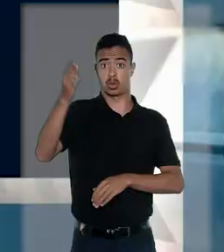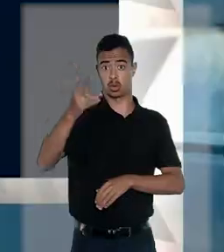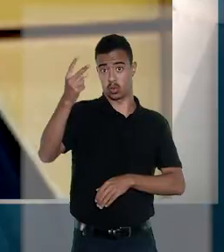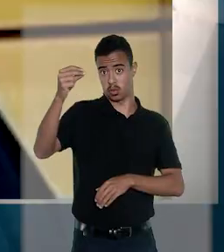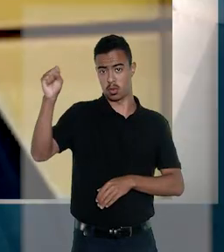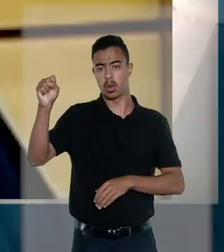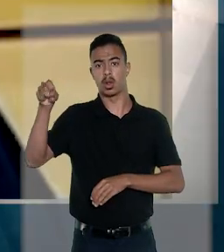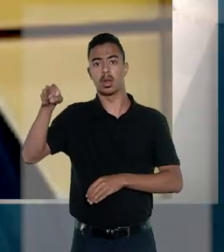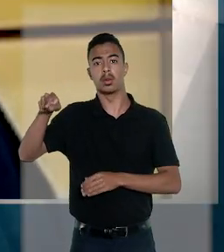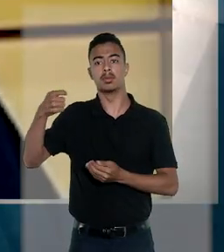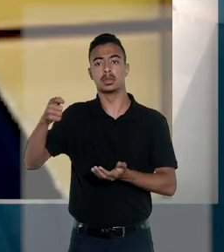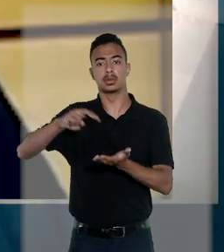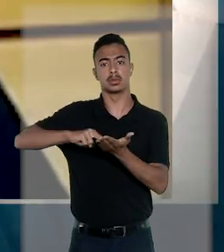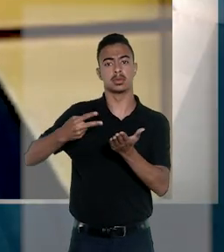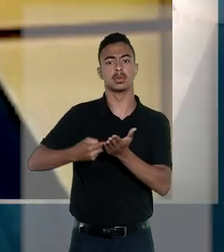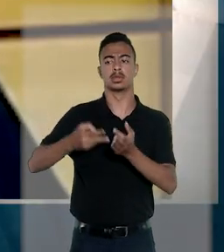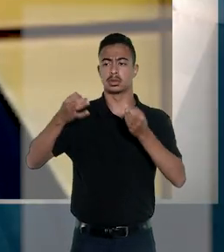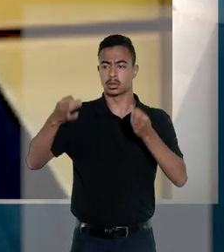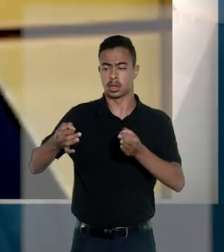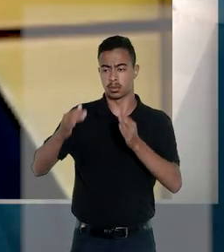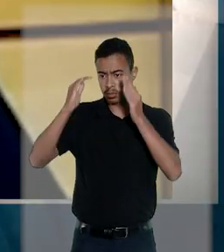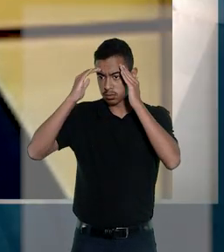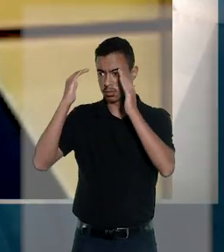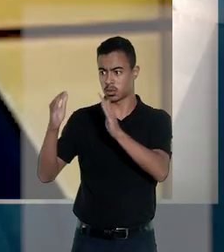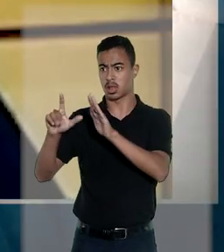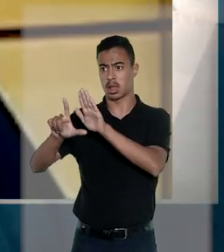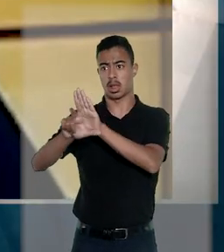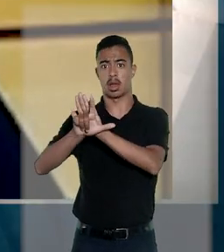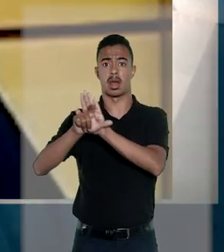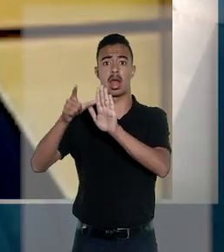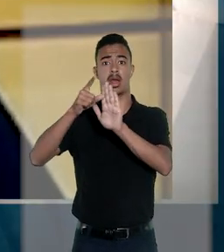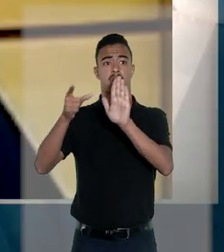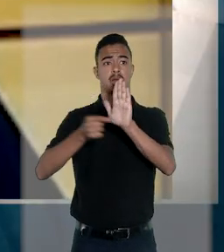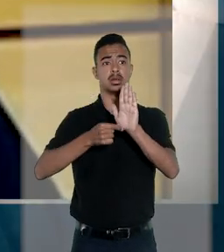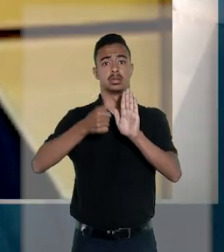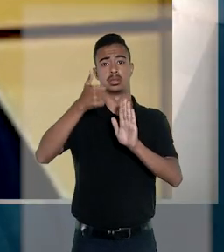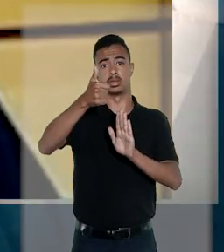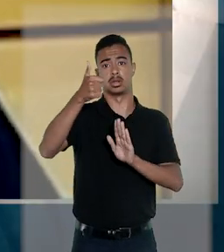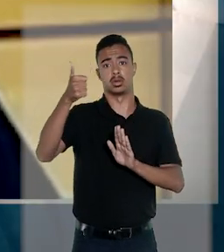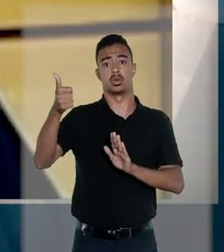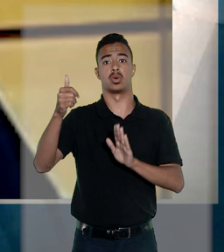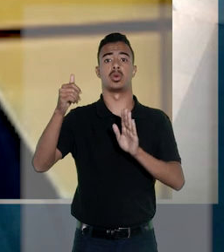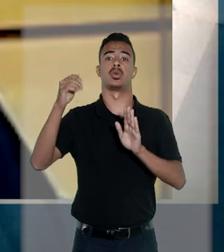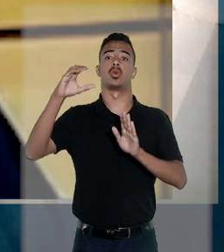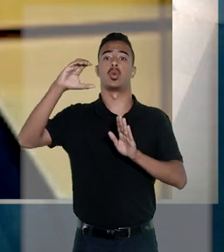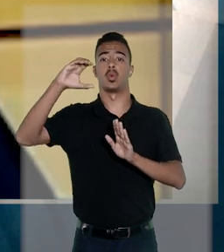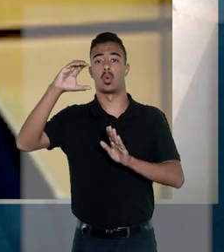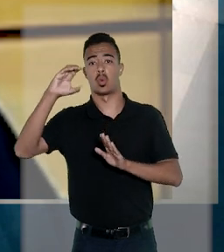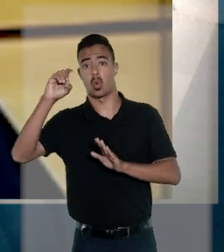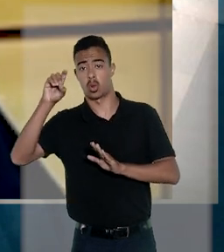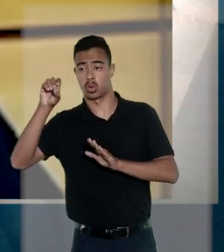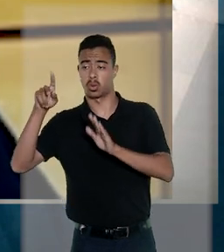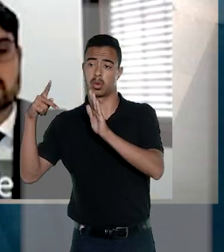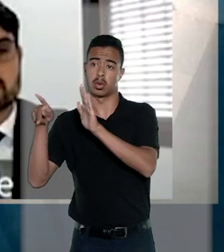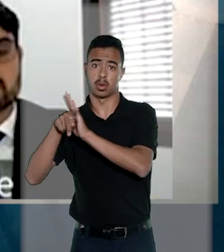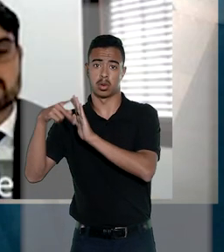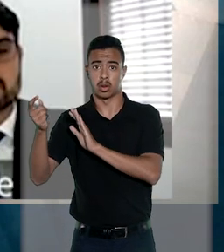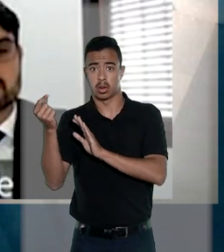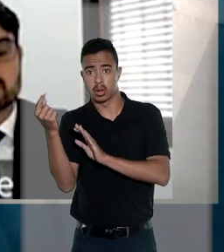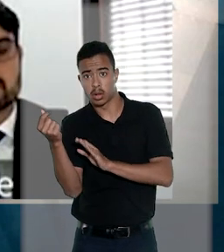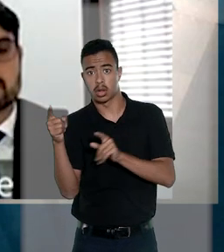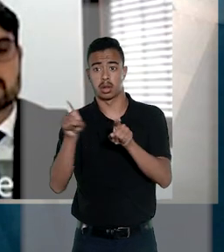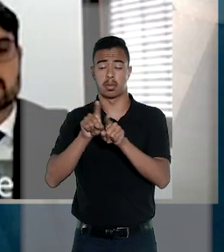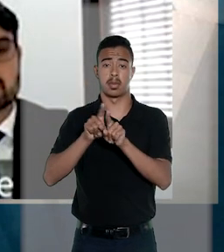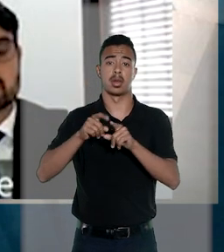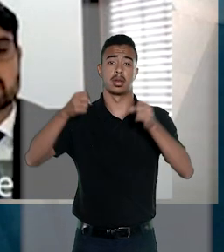2008, devem ser interpretadas de forma literal à luz do artigo 111 do Código Tributário Nacional. O